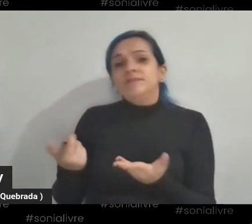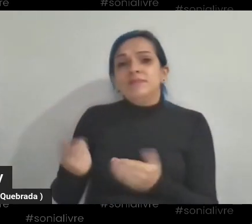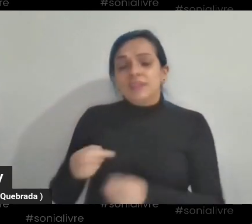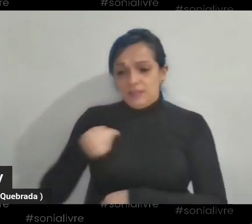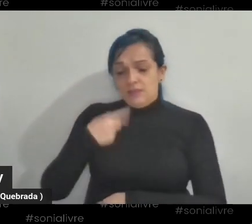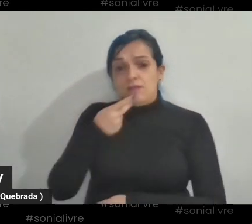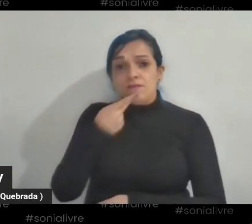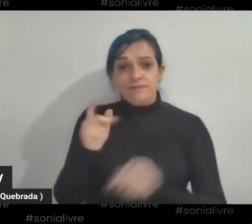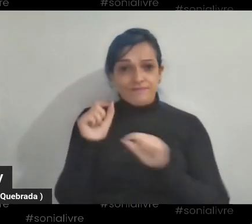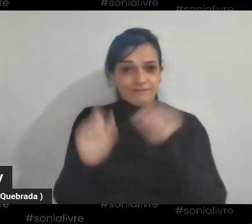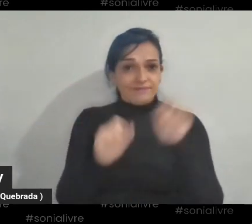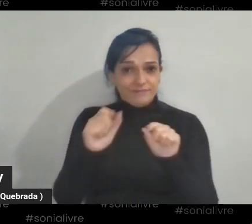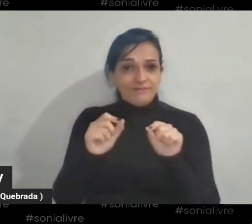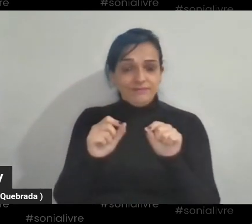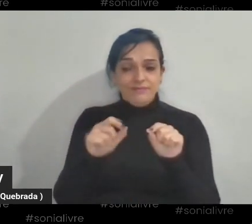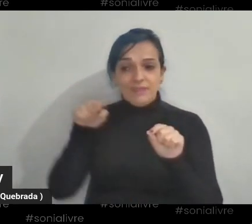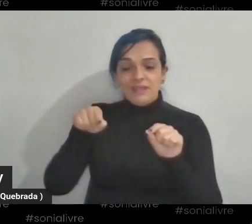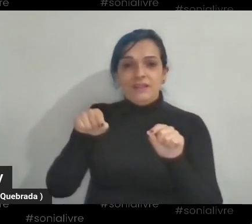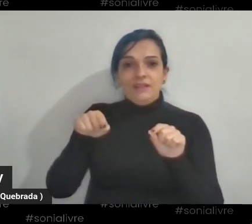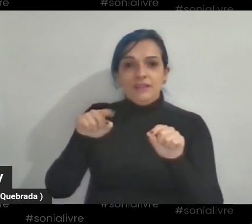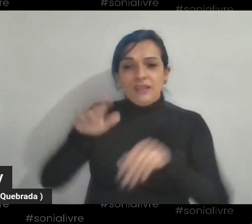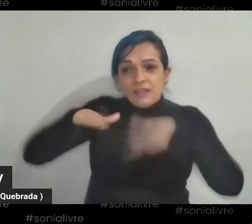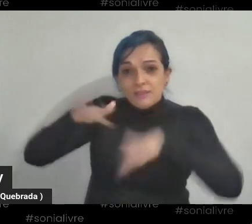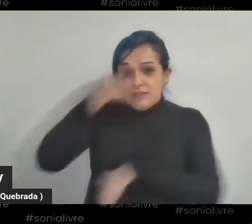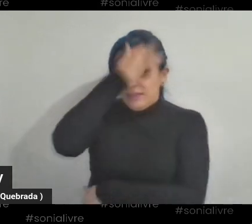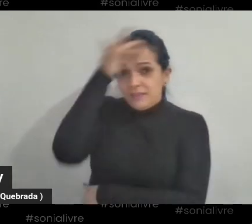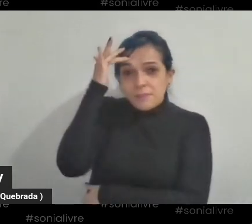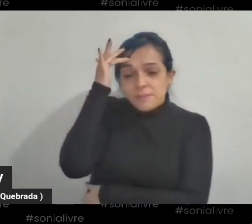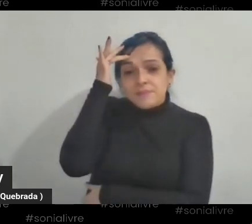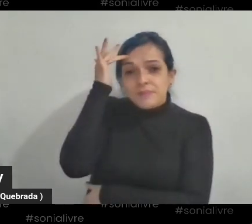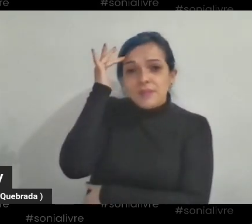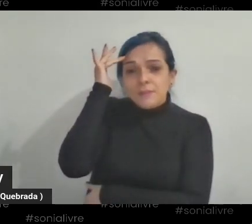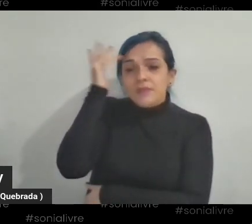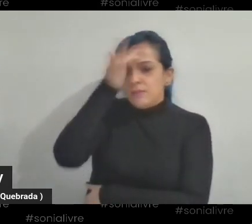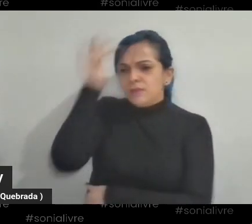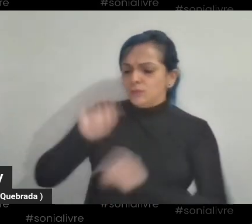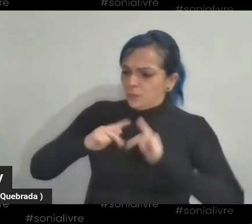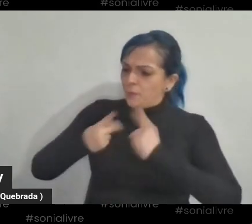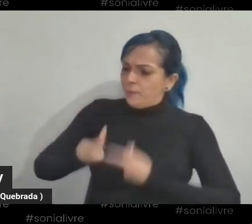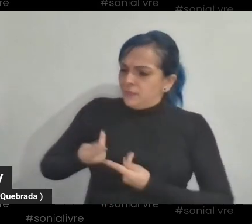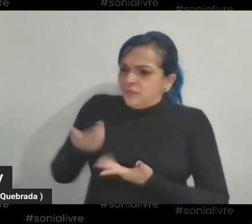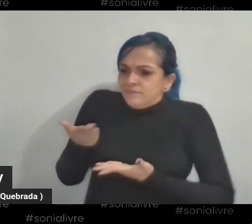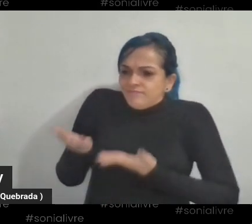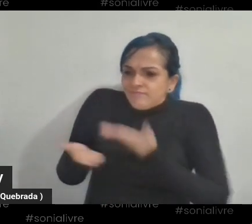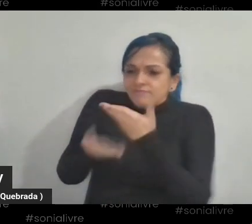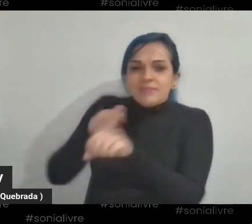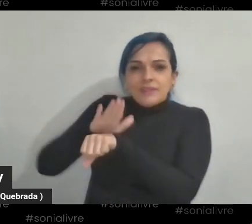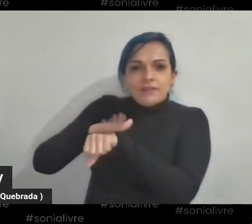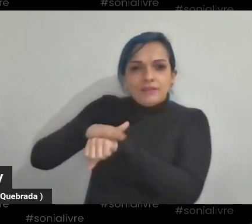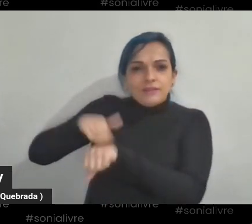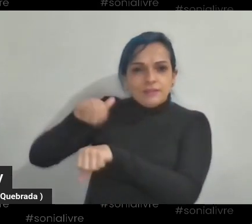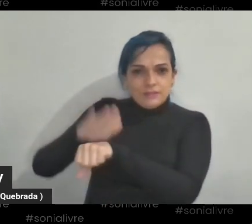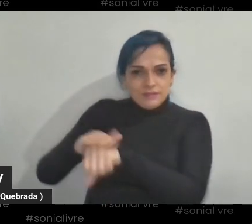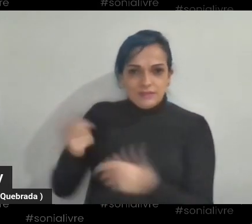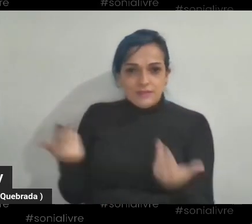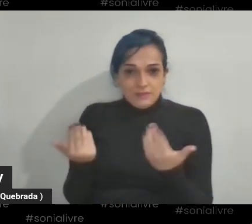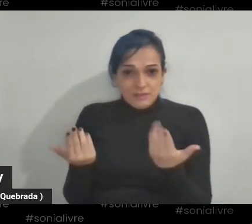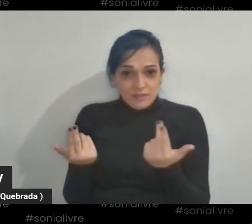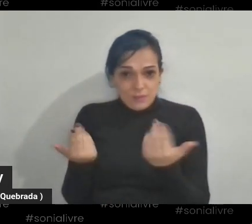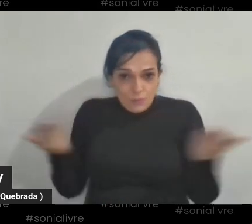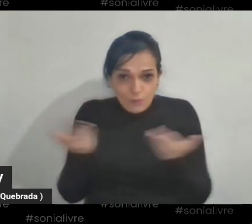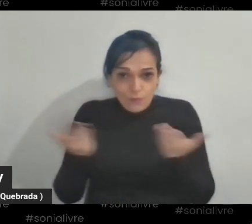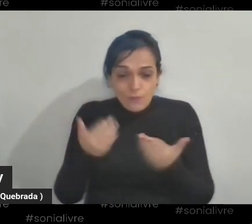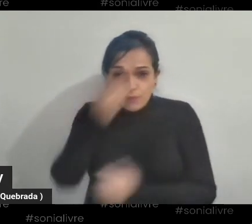sentido, porque tem se levantado pessoas muito humanas, como está aqui, neste momento, agora,